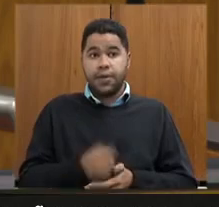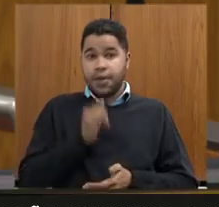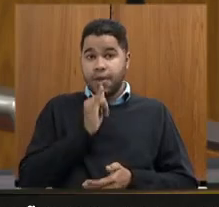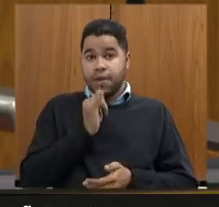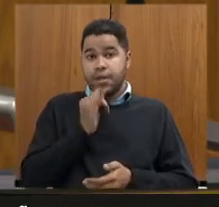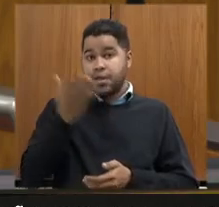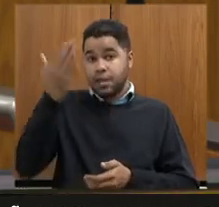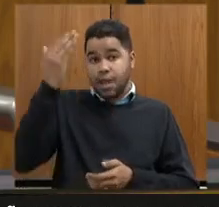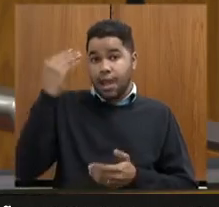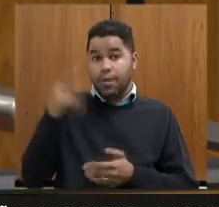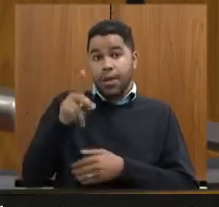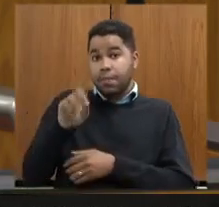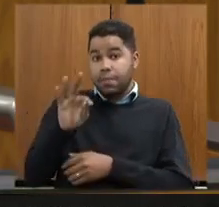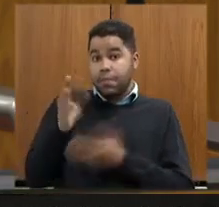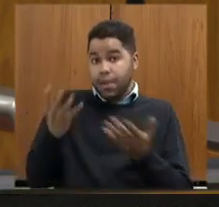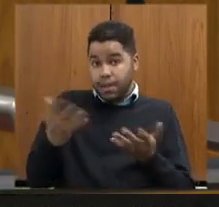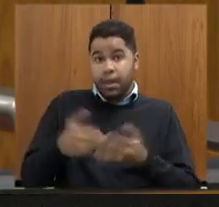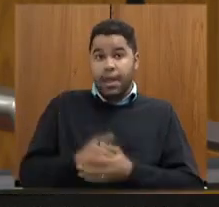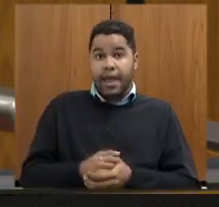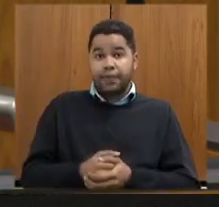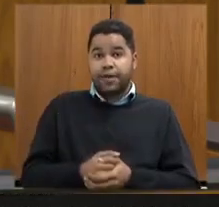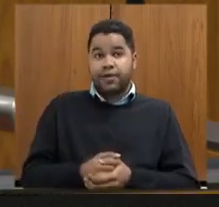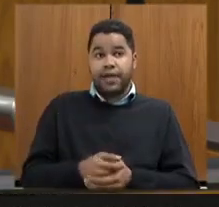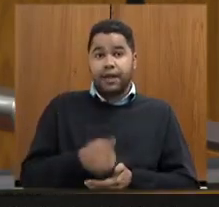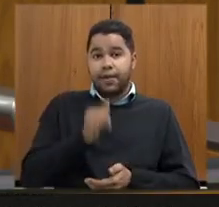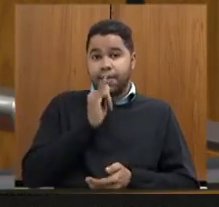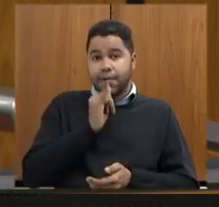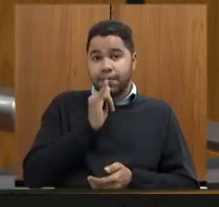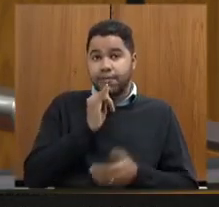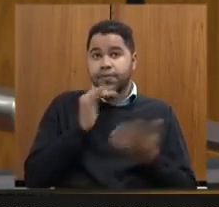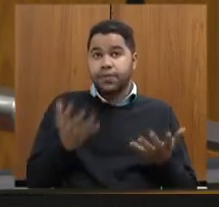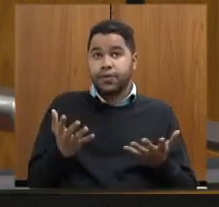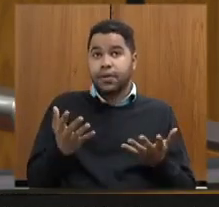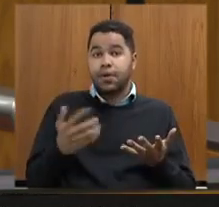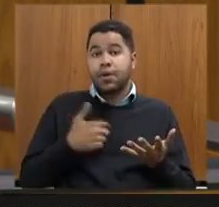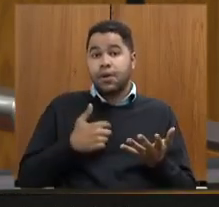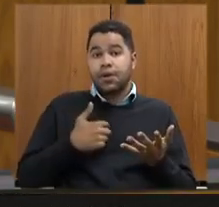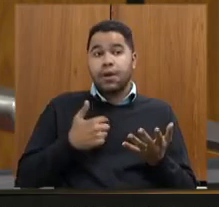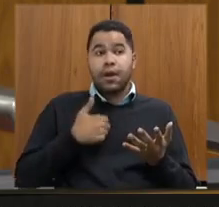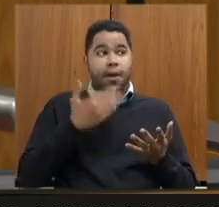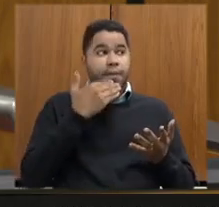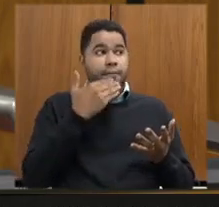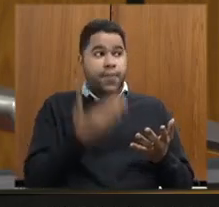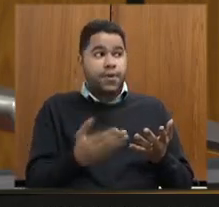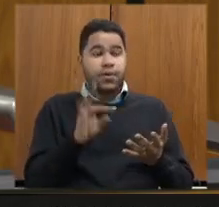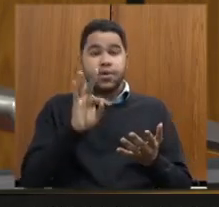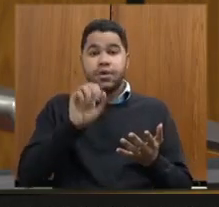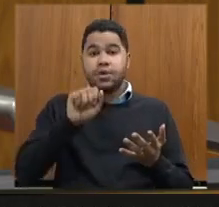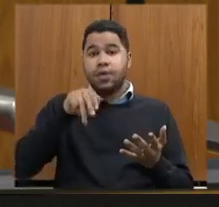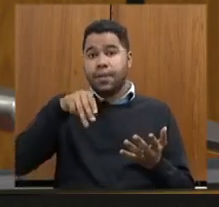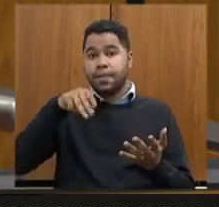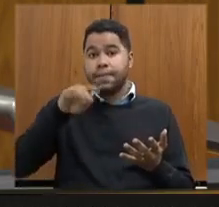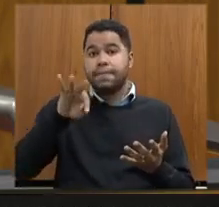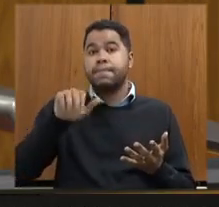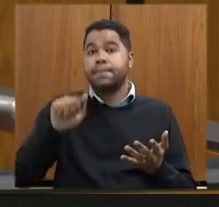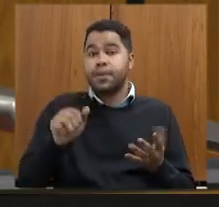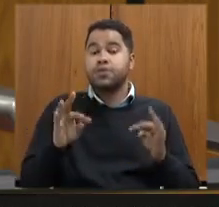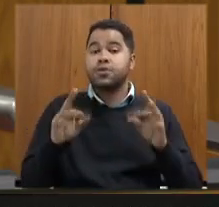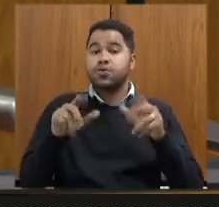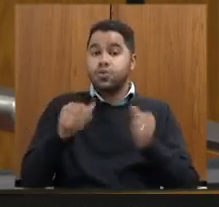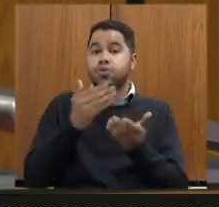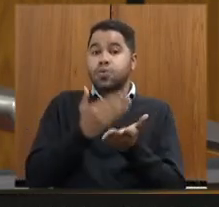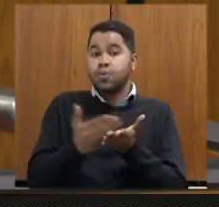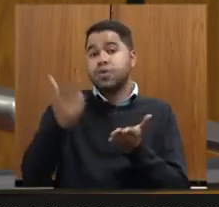da época do PT de um procedimento que foi arquivado a pedido da Tamisa e que portanto tudo deveria ter